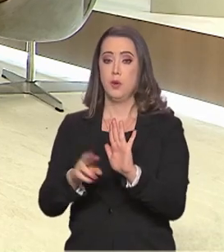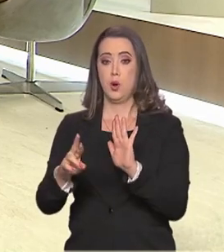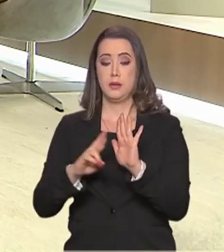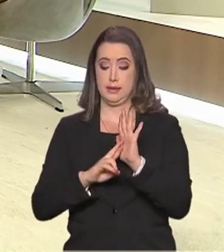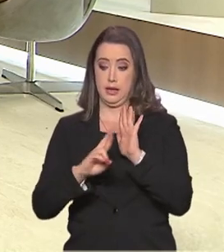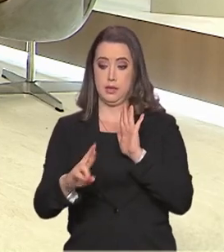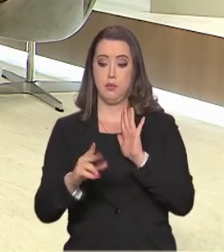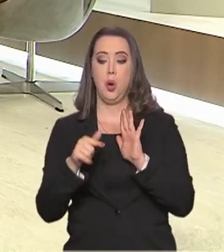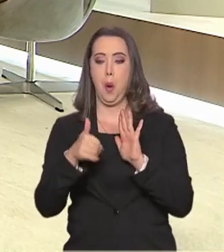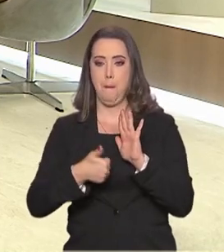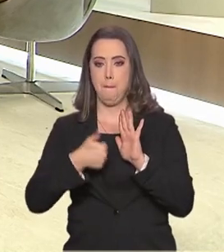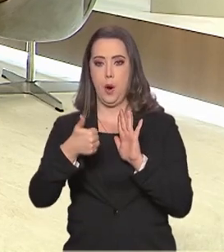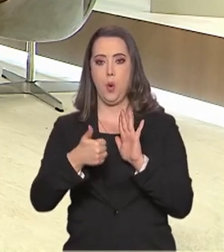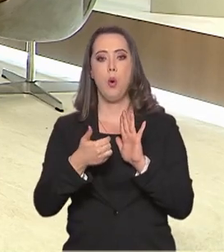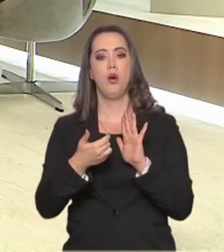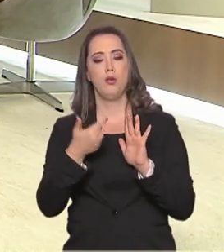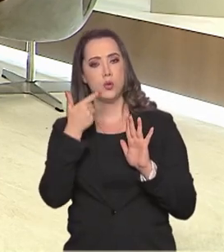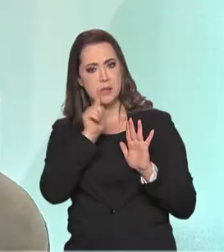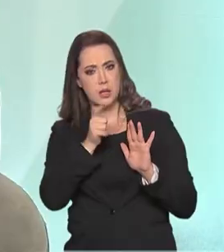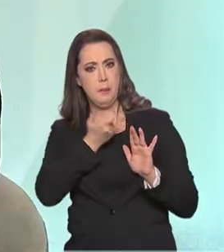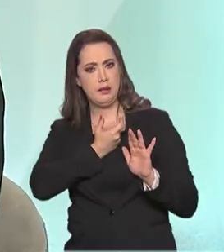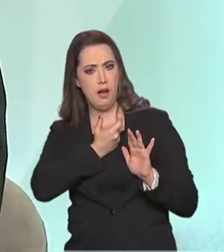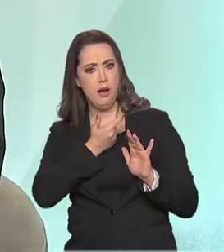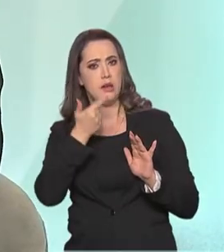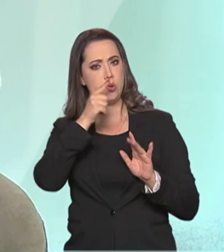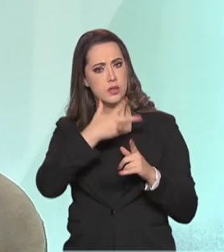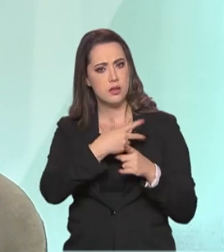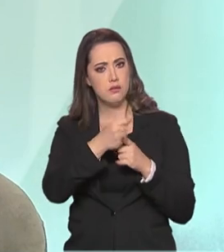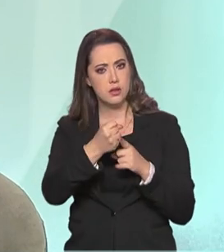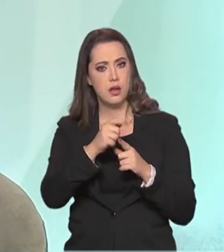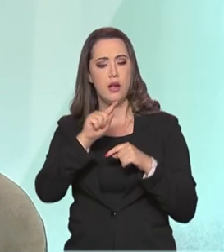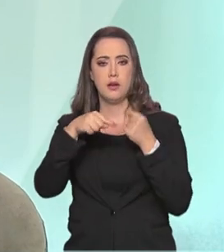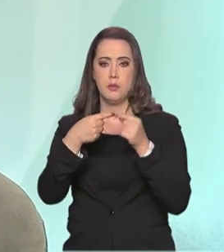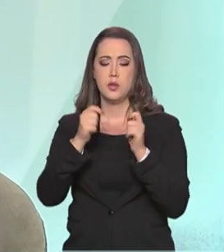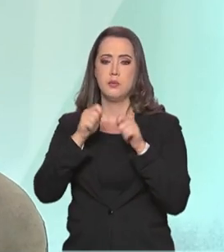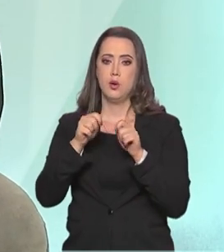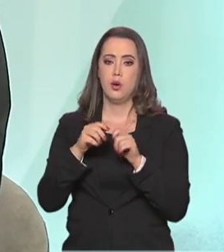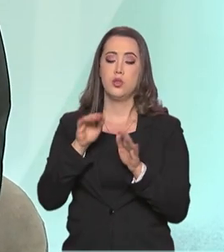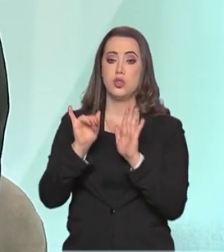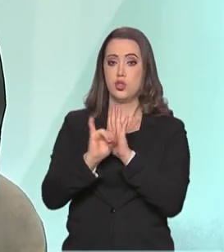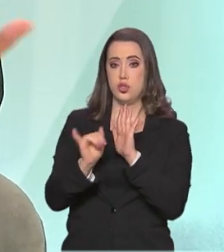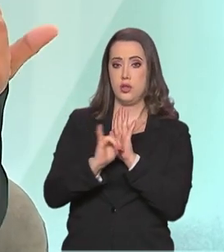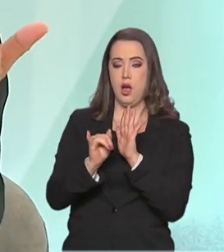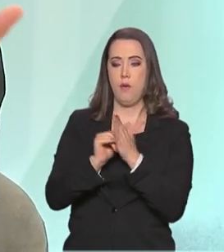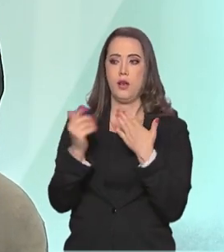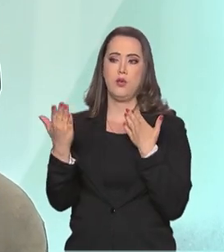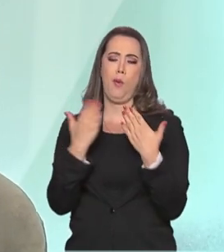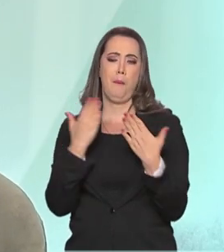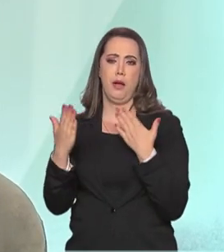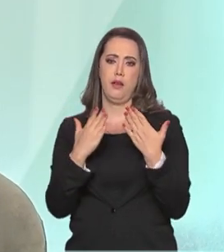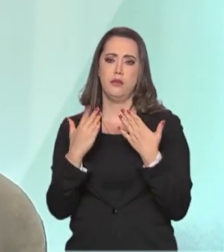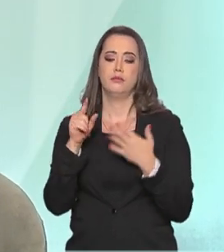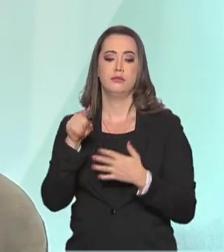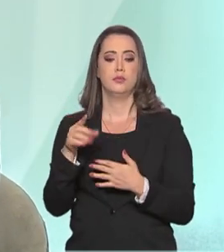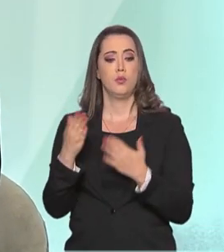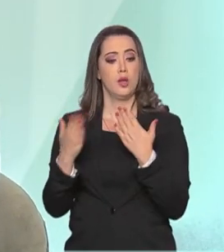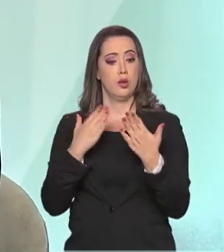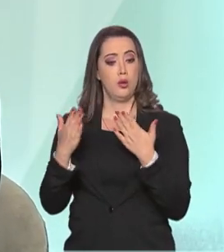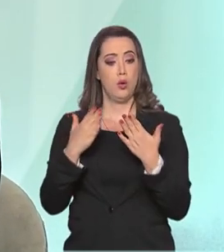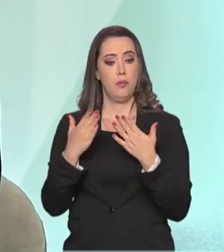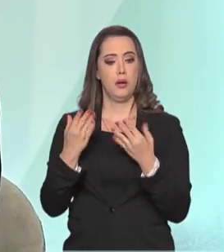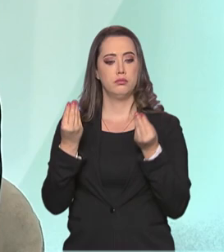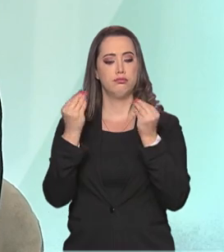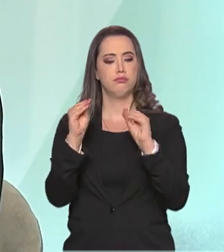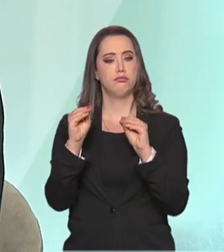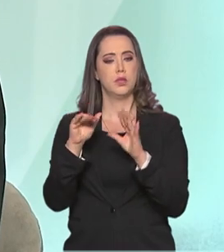pode se inscrever no edital e aí sim é analisado aquele resultado dele, que foi colocado no